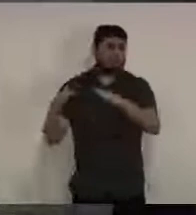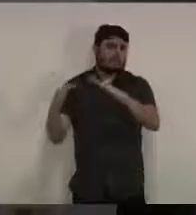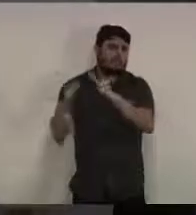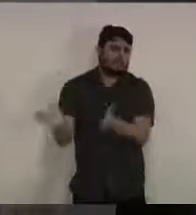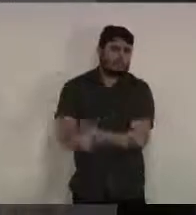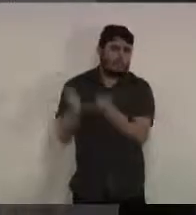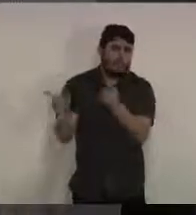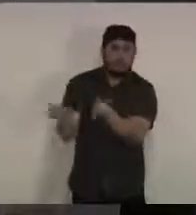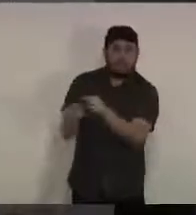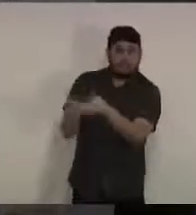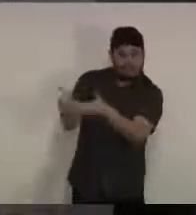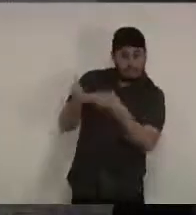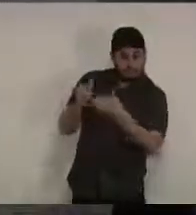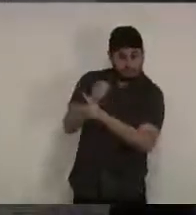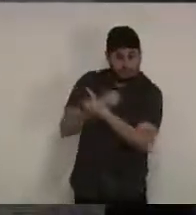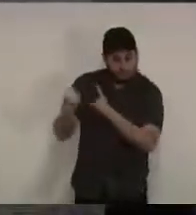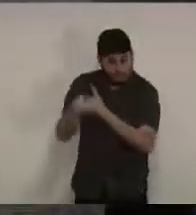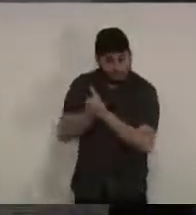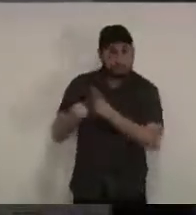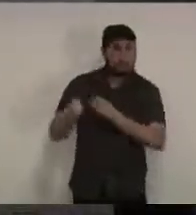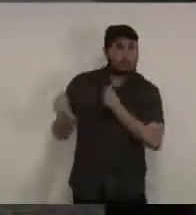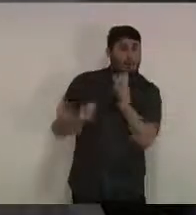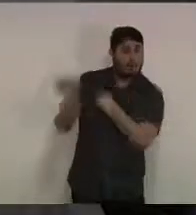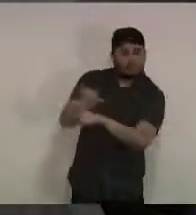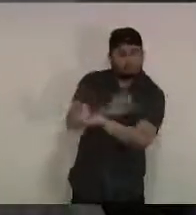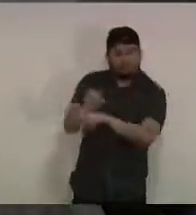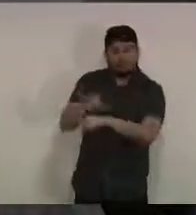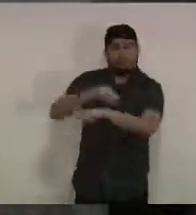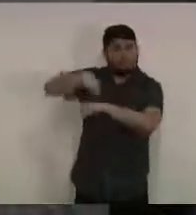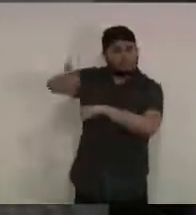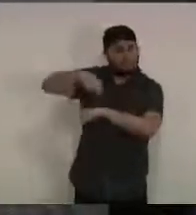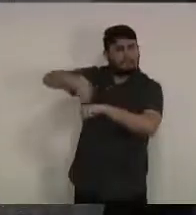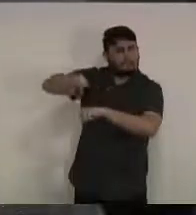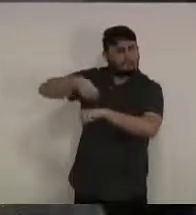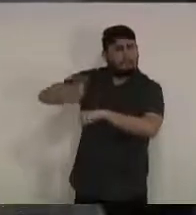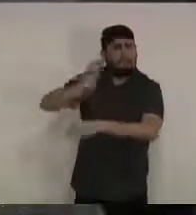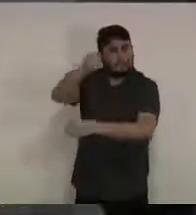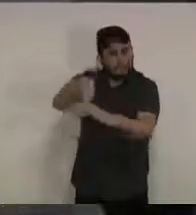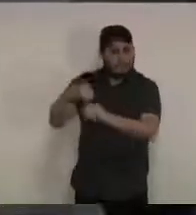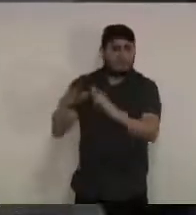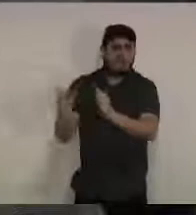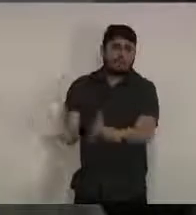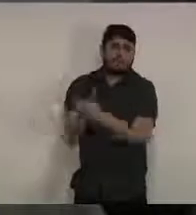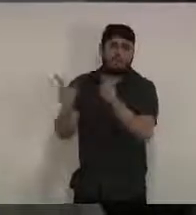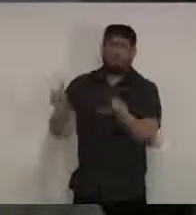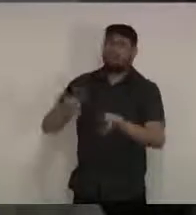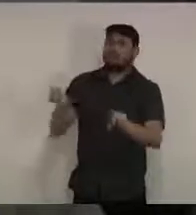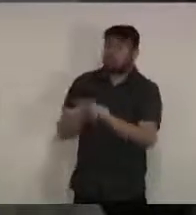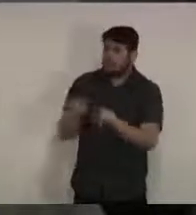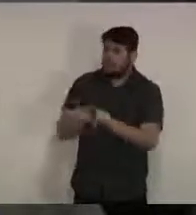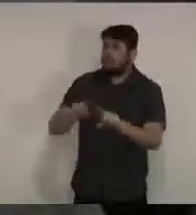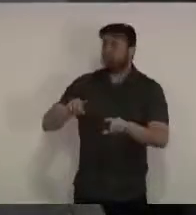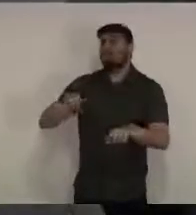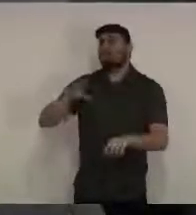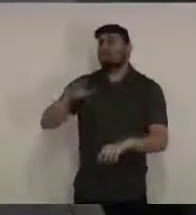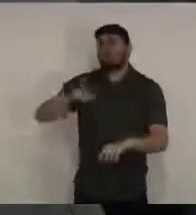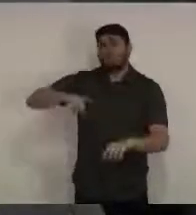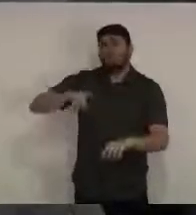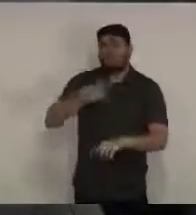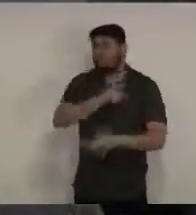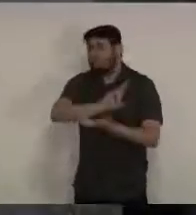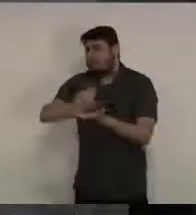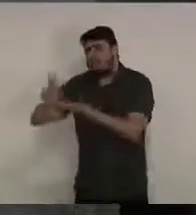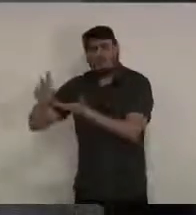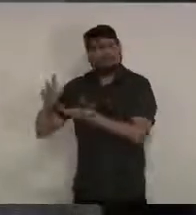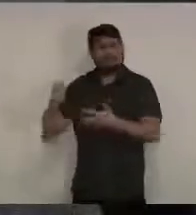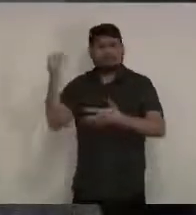isolamento medidas essas que foram seguidas pela instituição que vem todas as medidas possíveis para poder